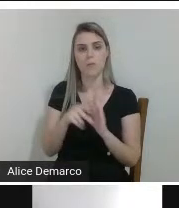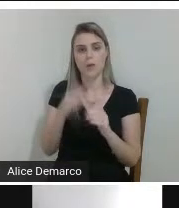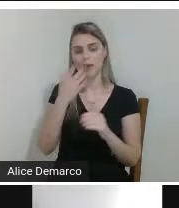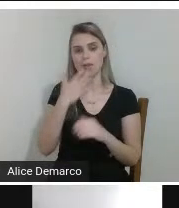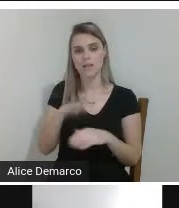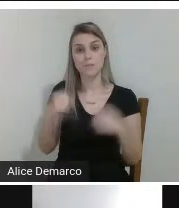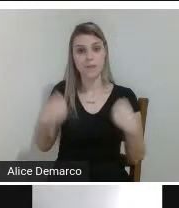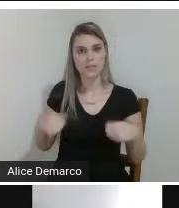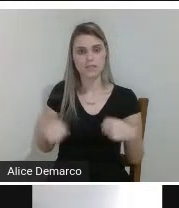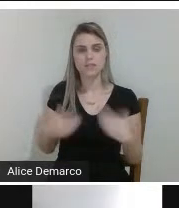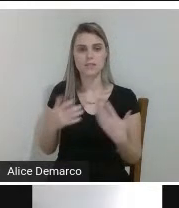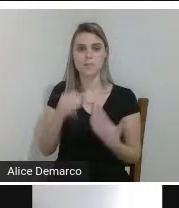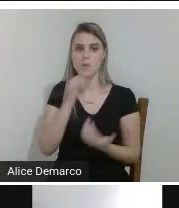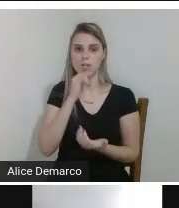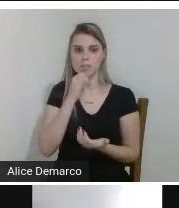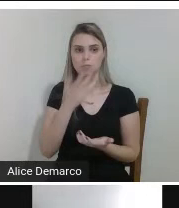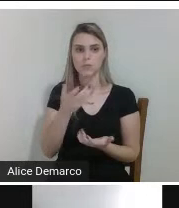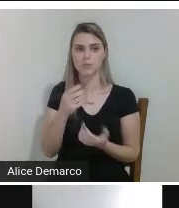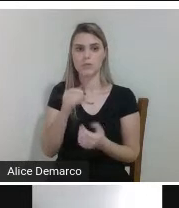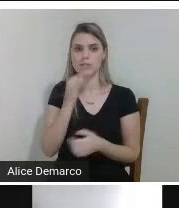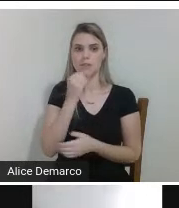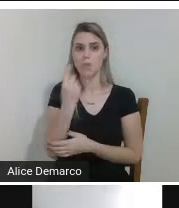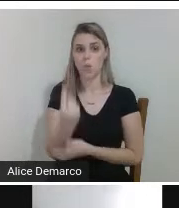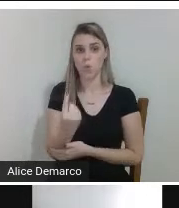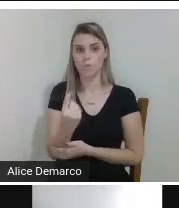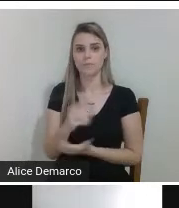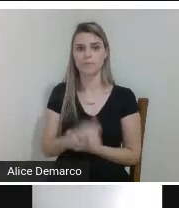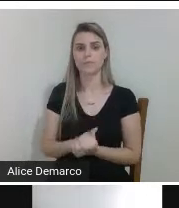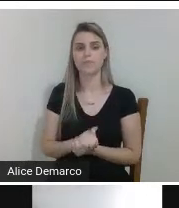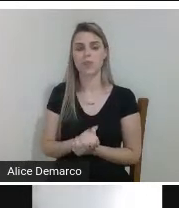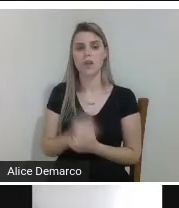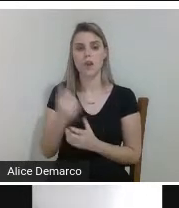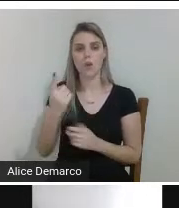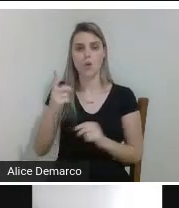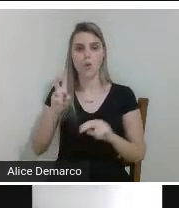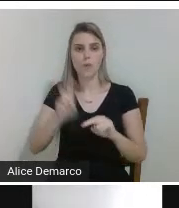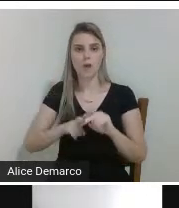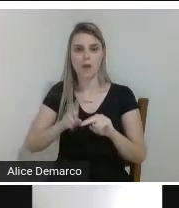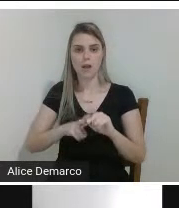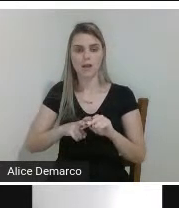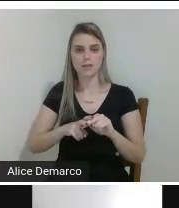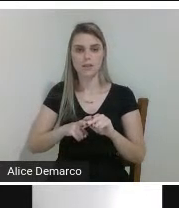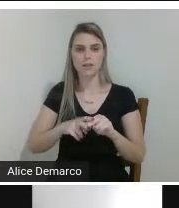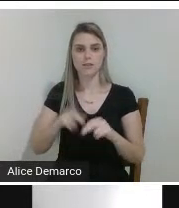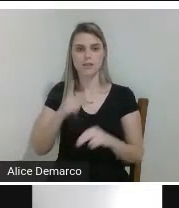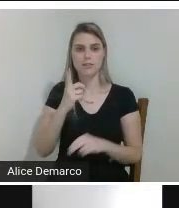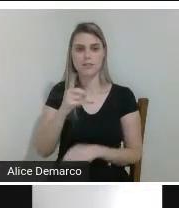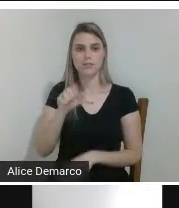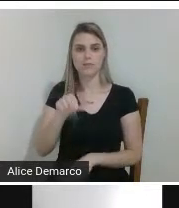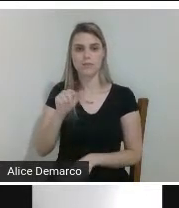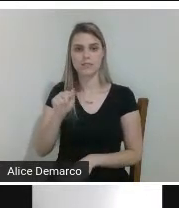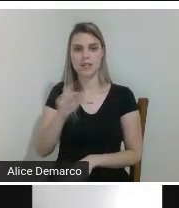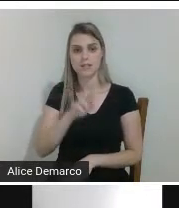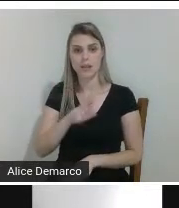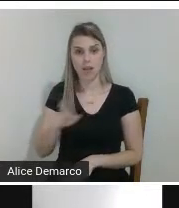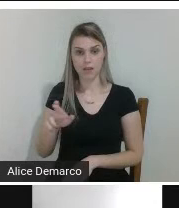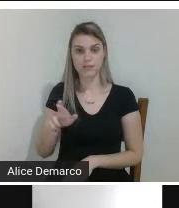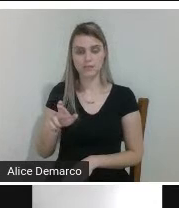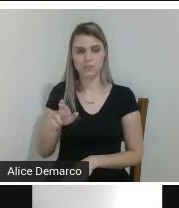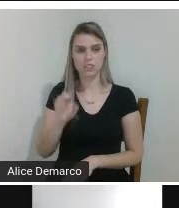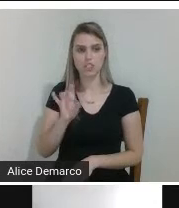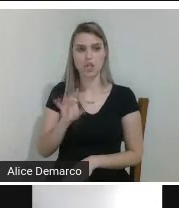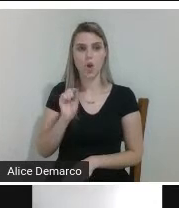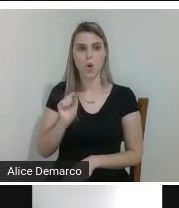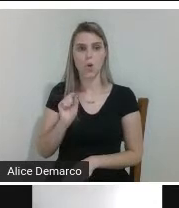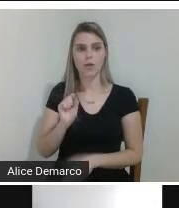por exemplo no exemplo 1 uma cadeira ela custa aproximadamente 197 reais só que